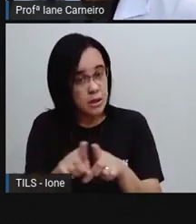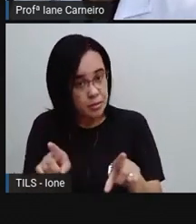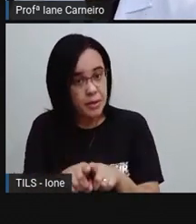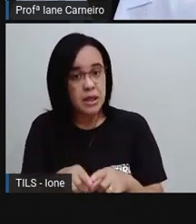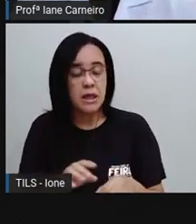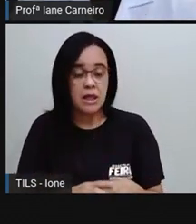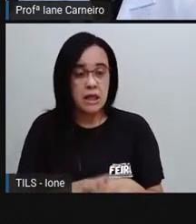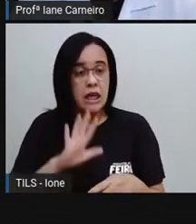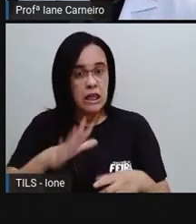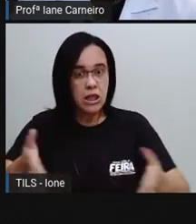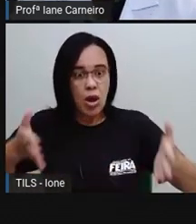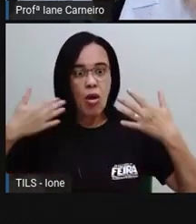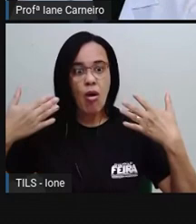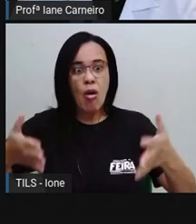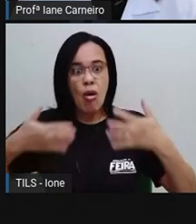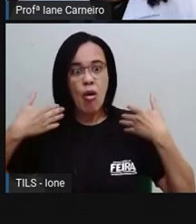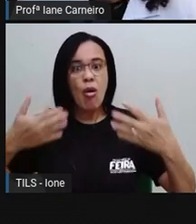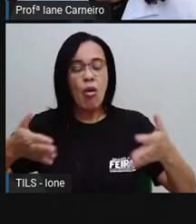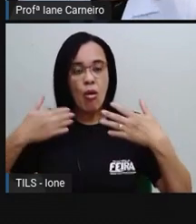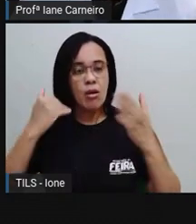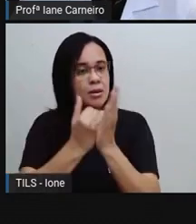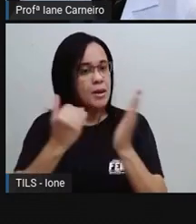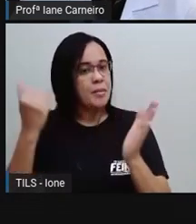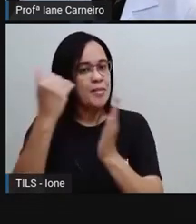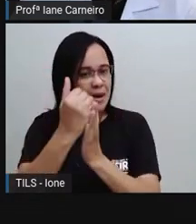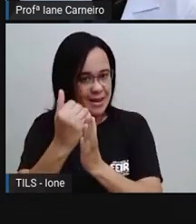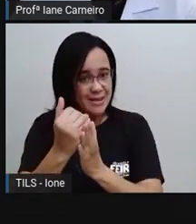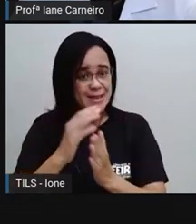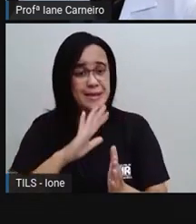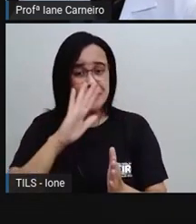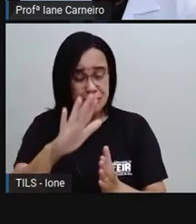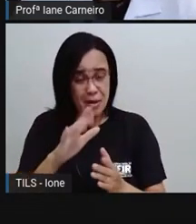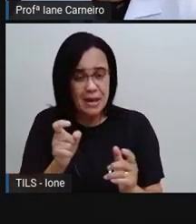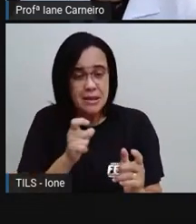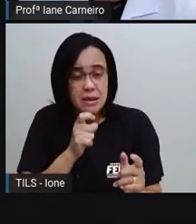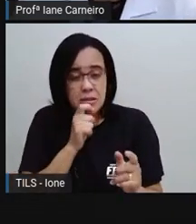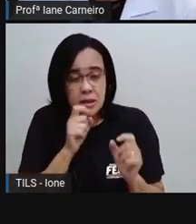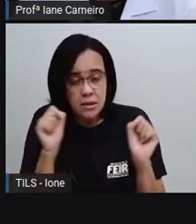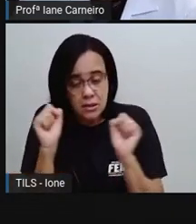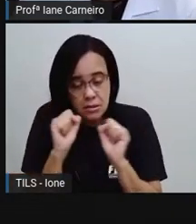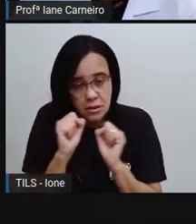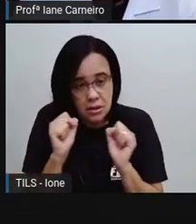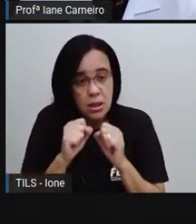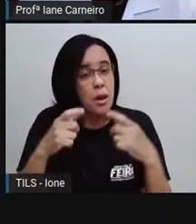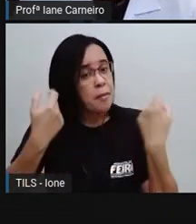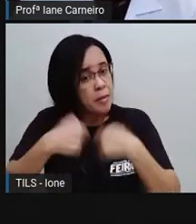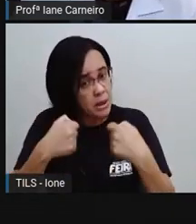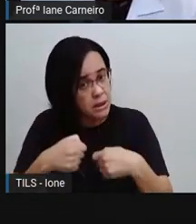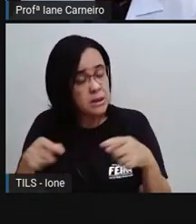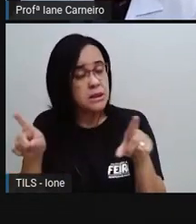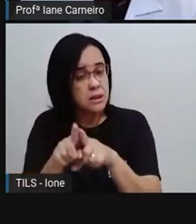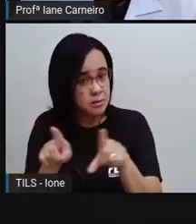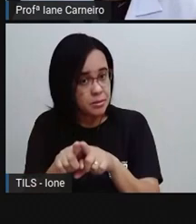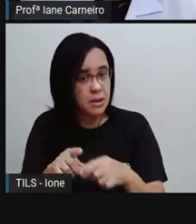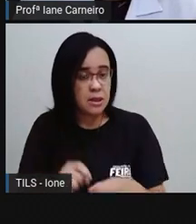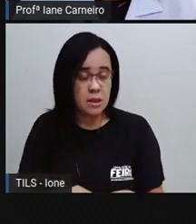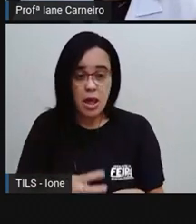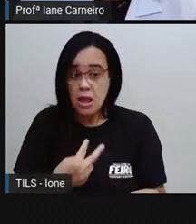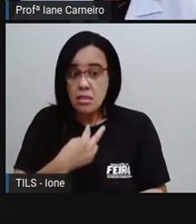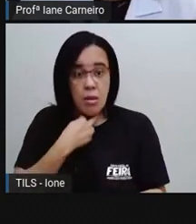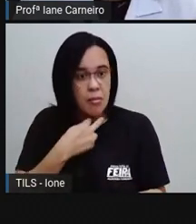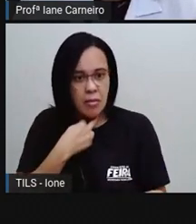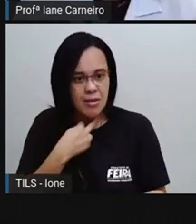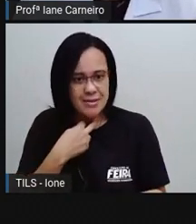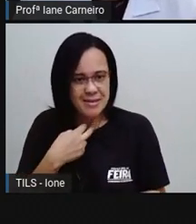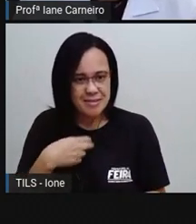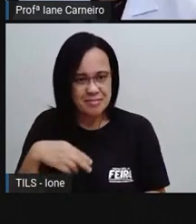água. E no inverno, tem que continuar bebendo água. Nosso corpo não fica bem sem água, tá certo? Ó a menininha